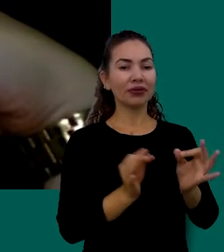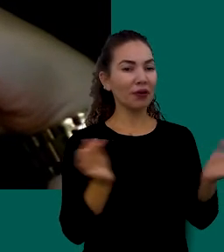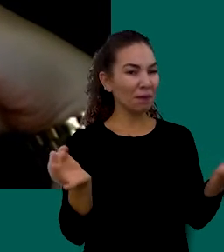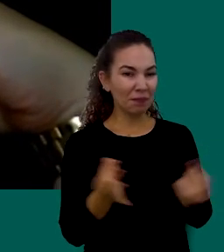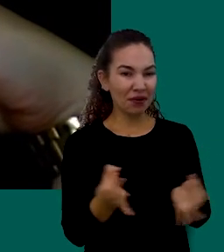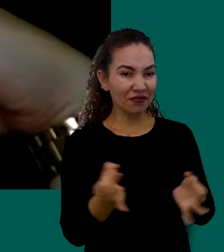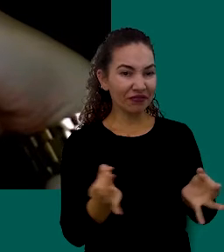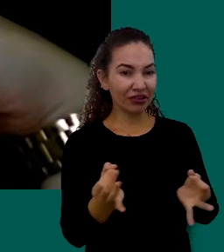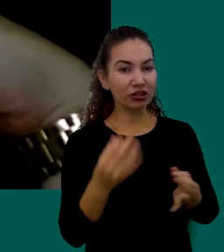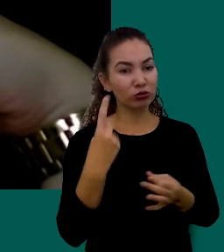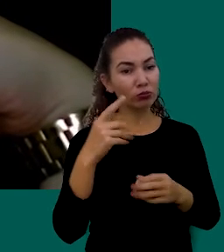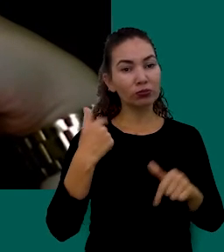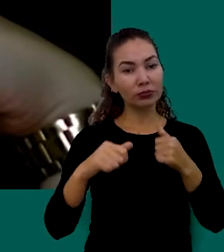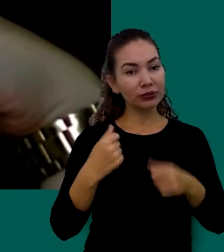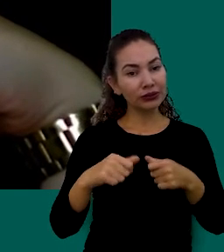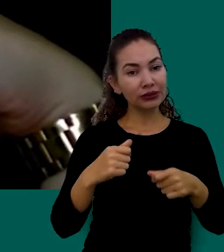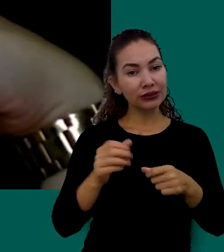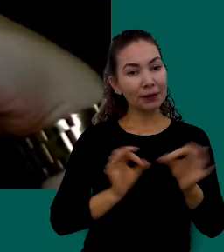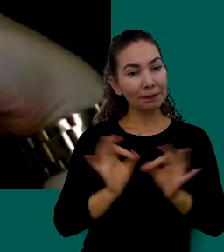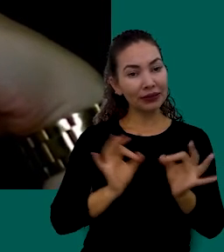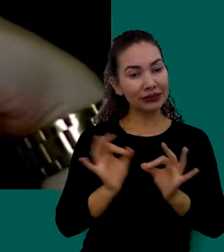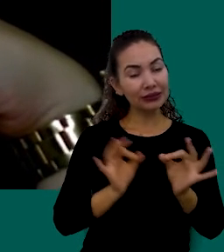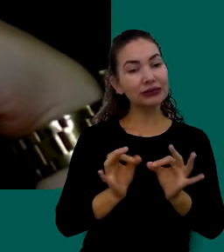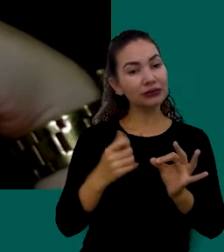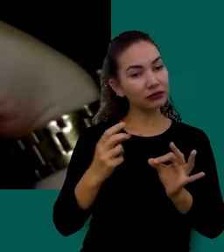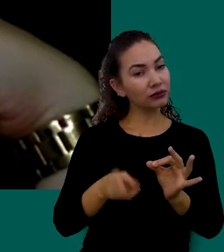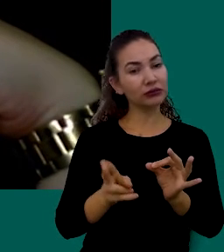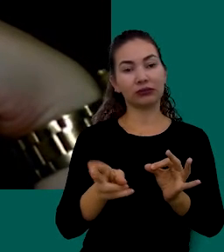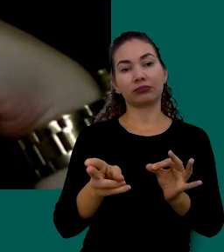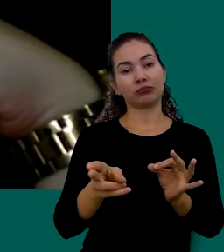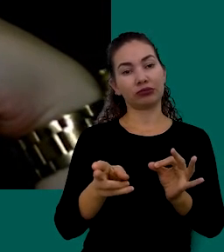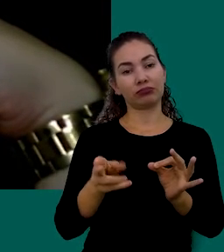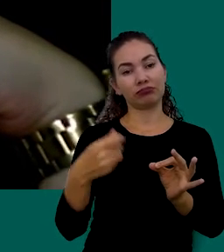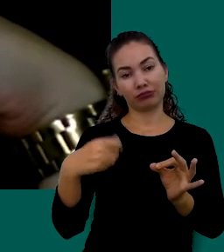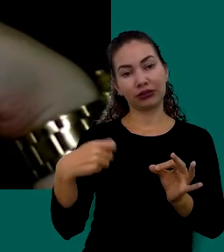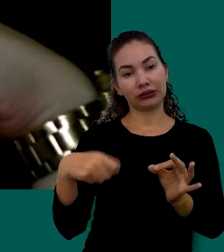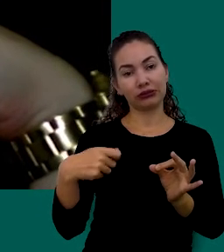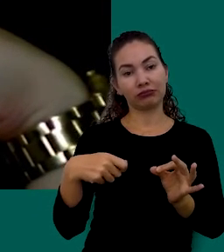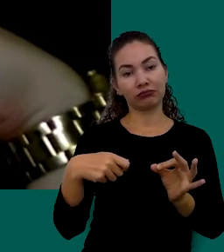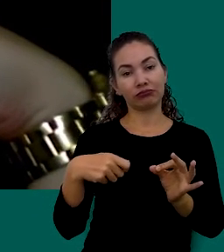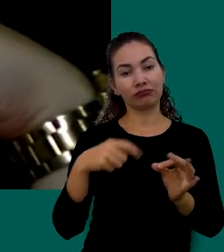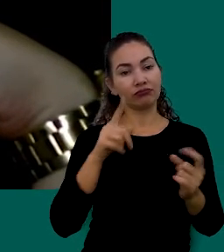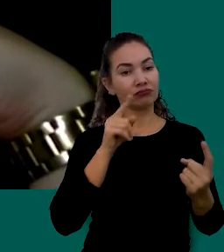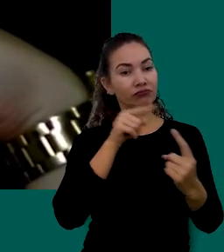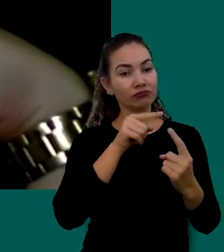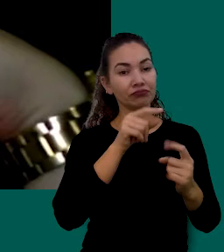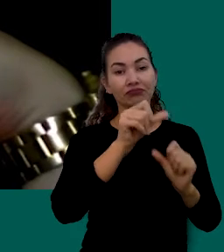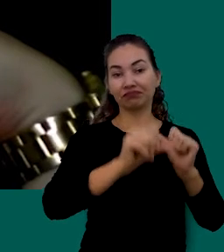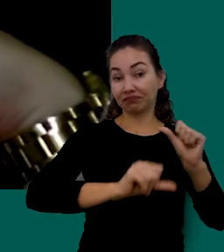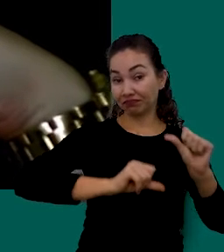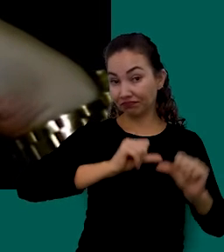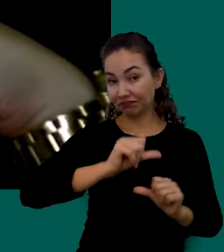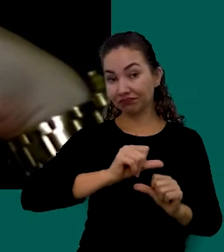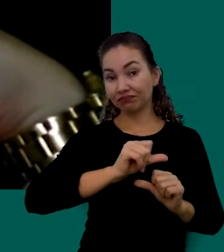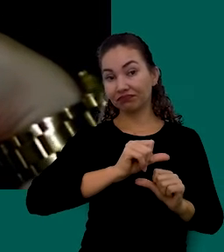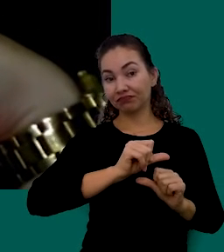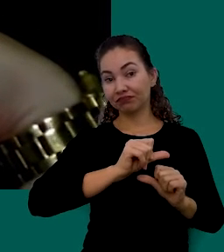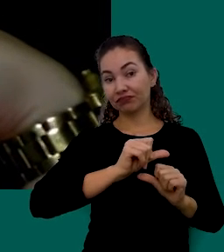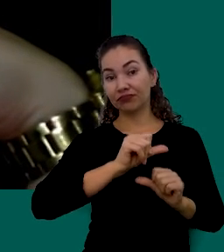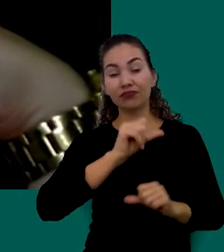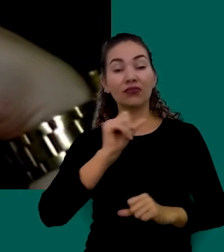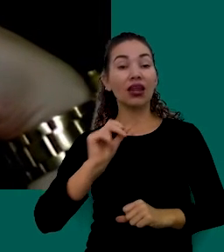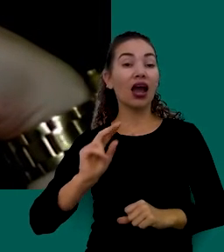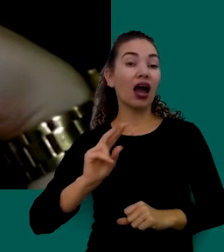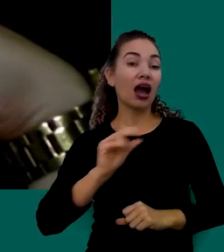Ele Precisa Sempre De Uma Manutenção Sim Os Objetivos Da Gente Mudam As Rendas